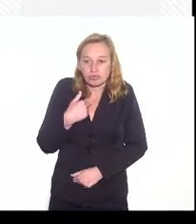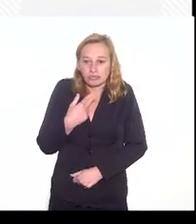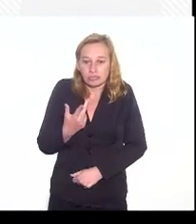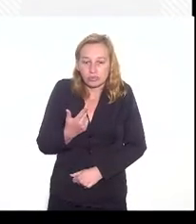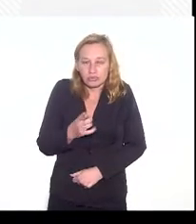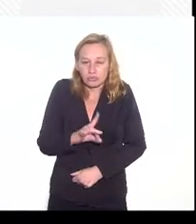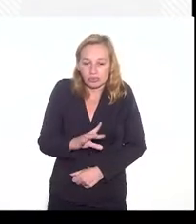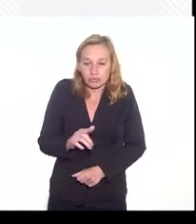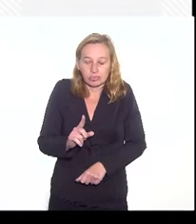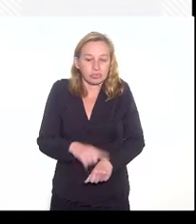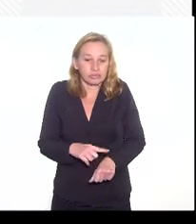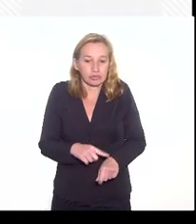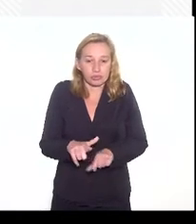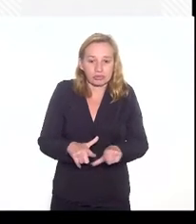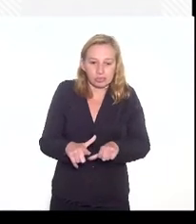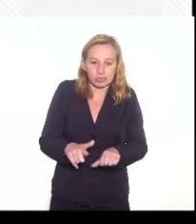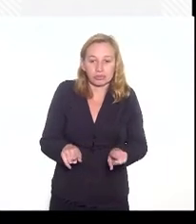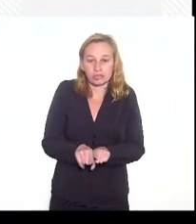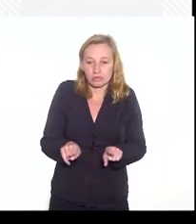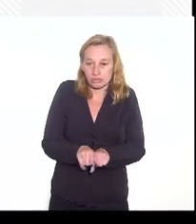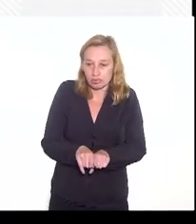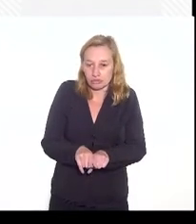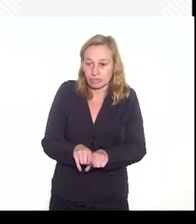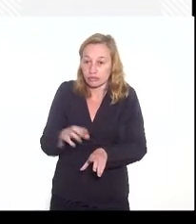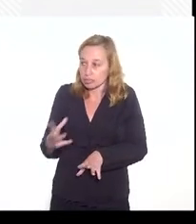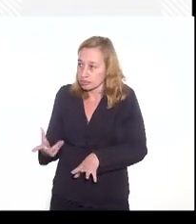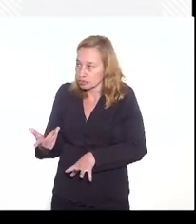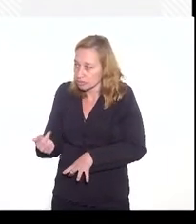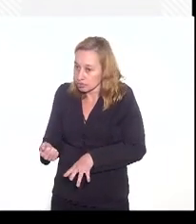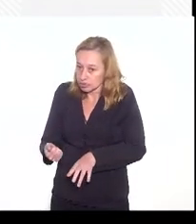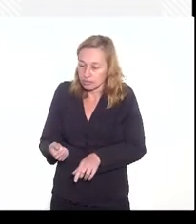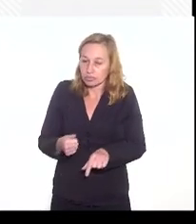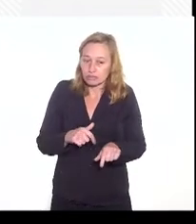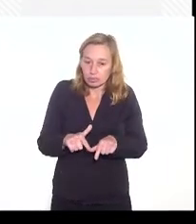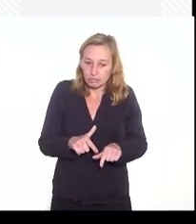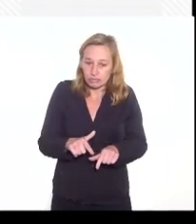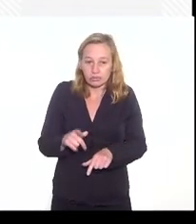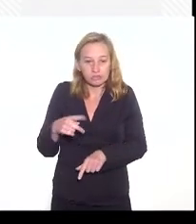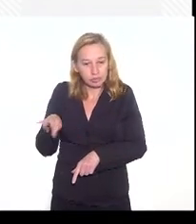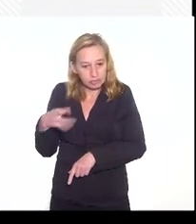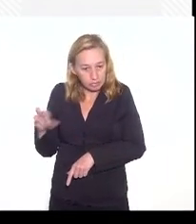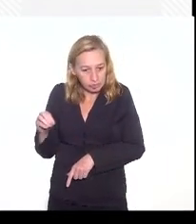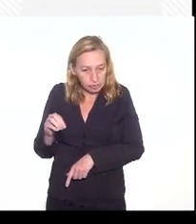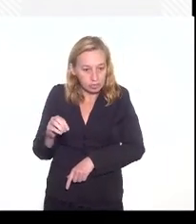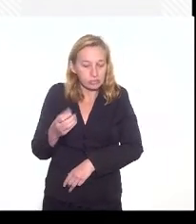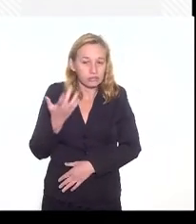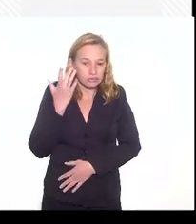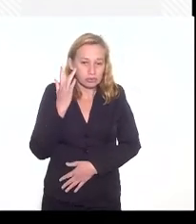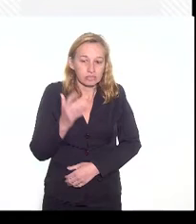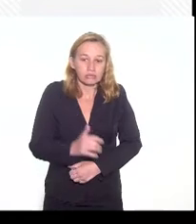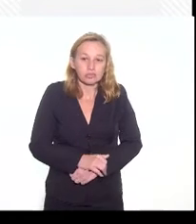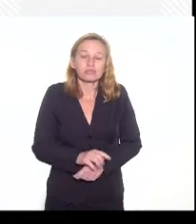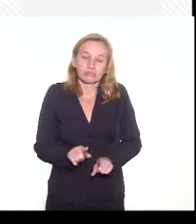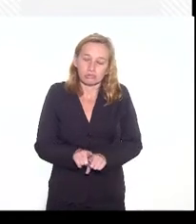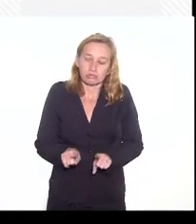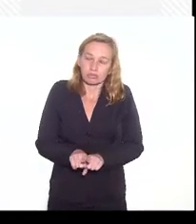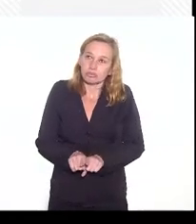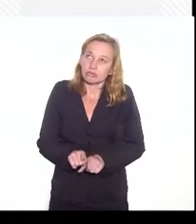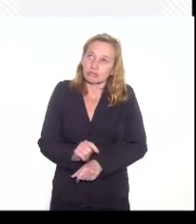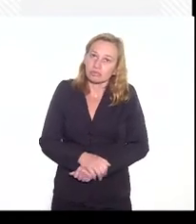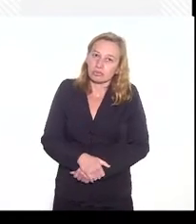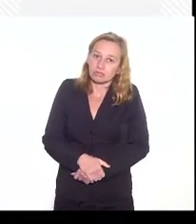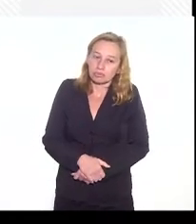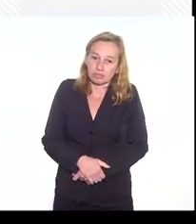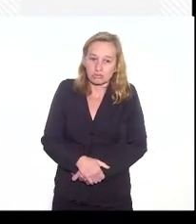serviço, tem que ter critérios próprios de promoção, eu acho que também é algo